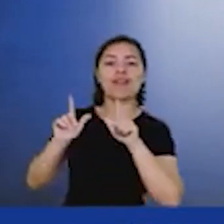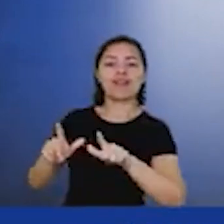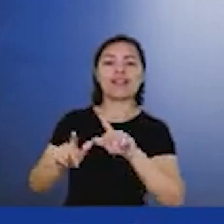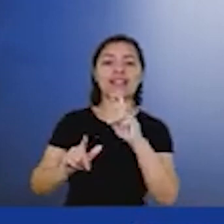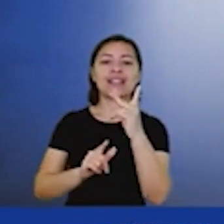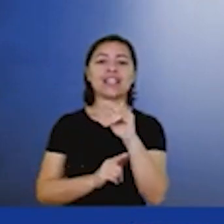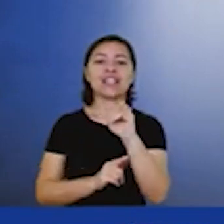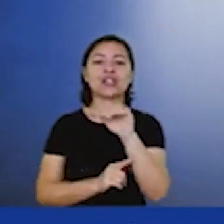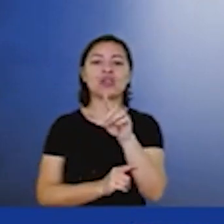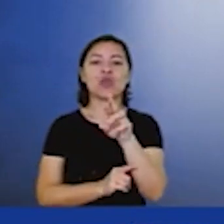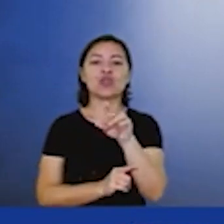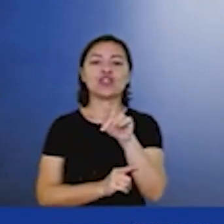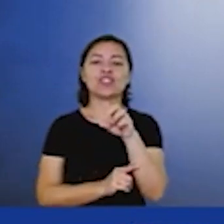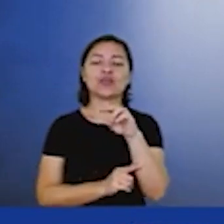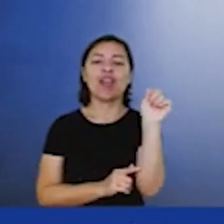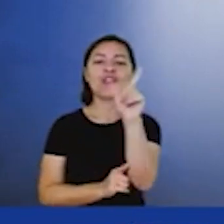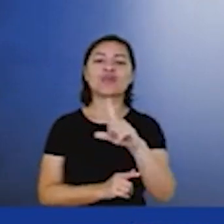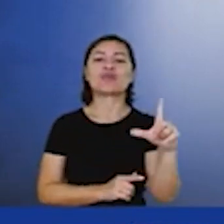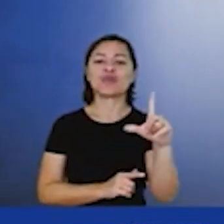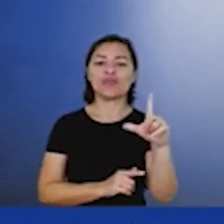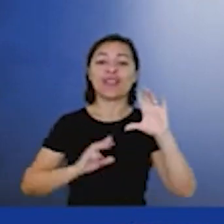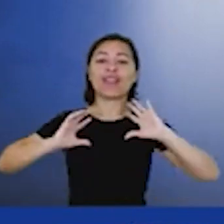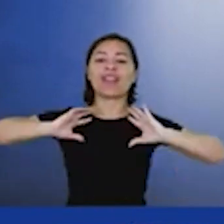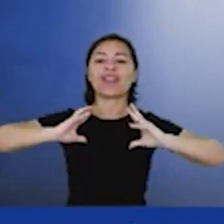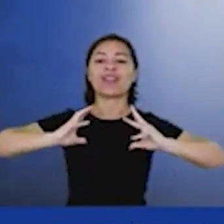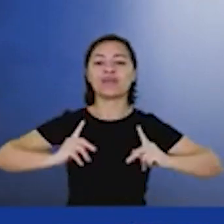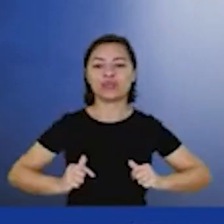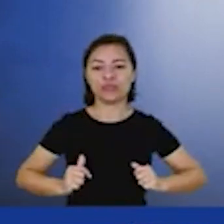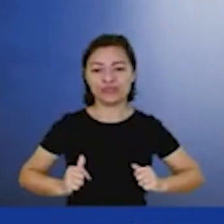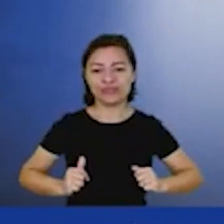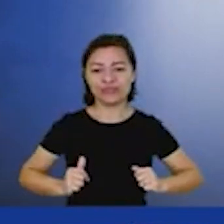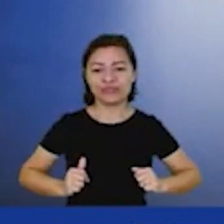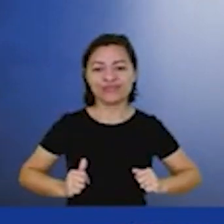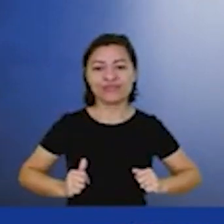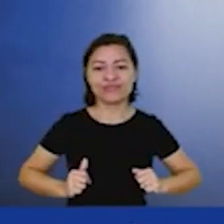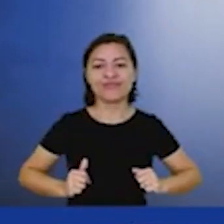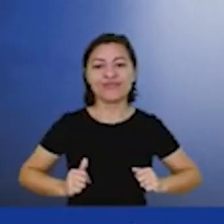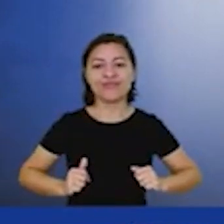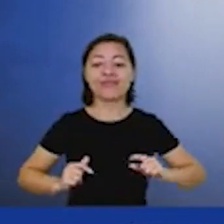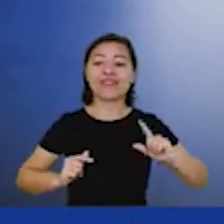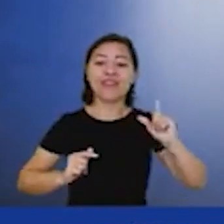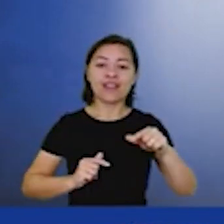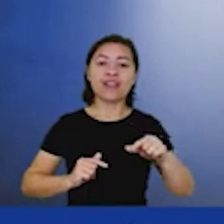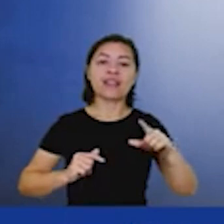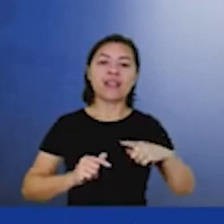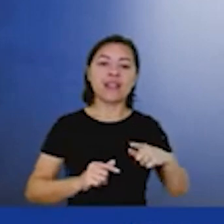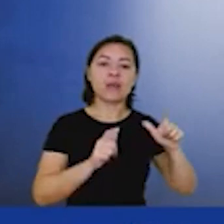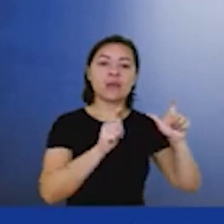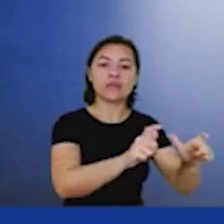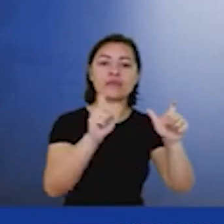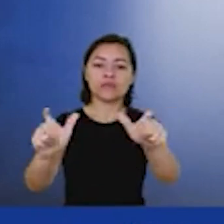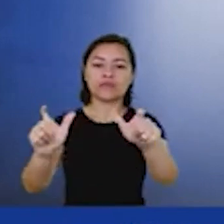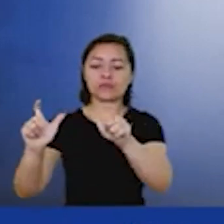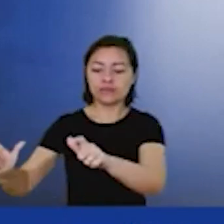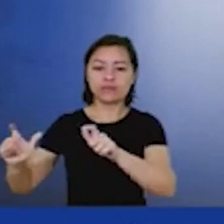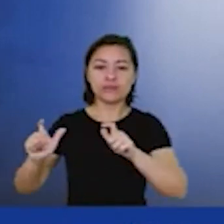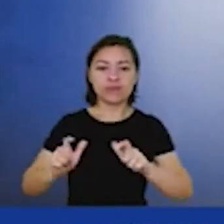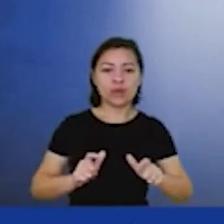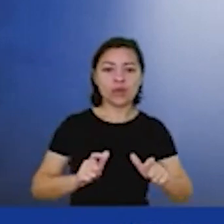então são esforços que se distribuem em toda a cadeia quando você